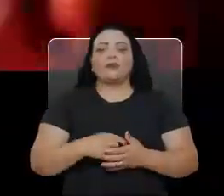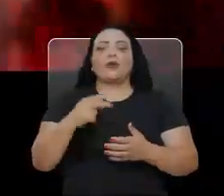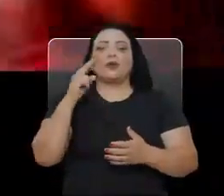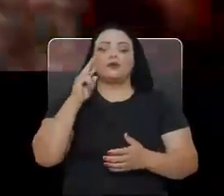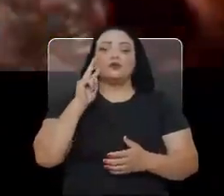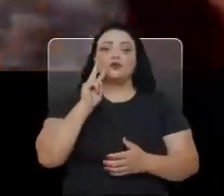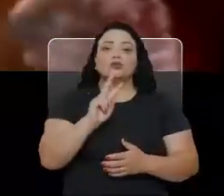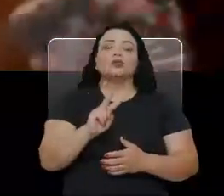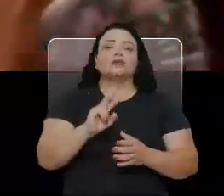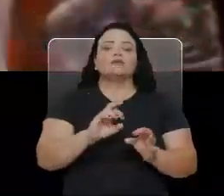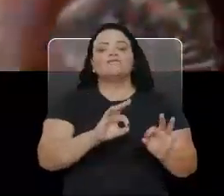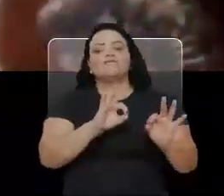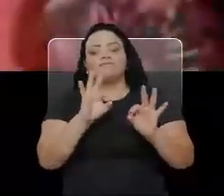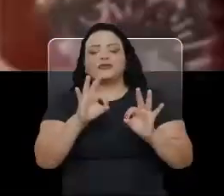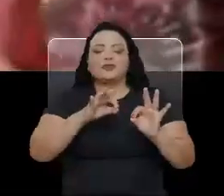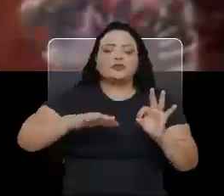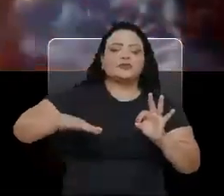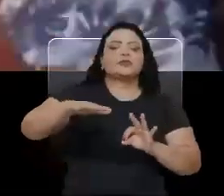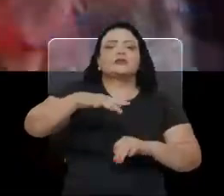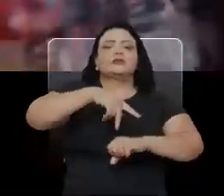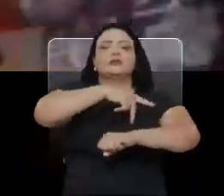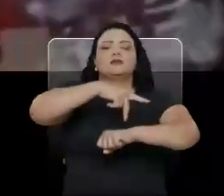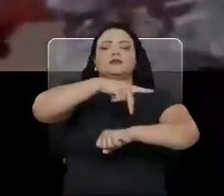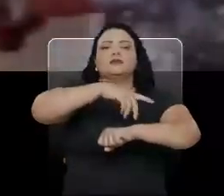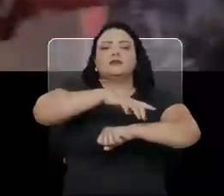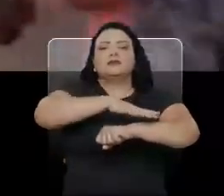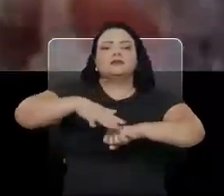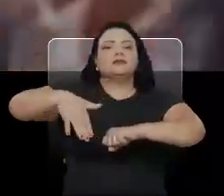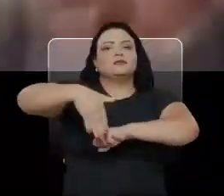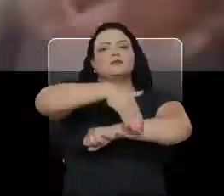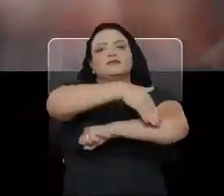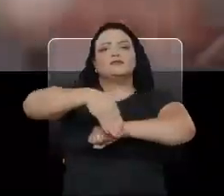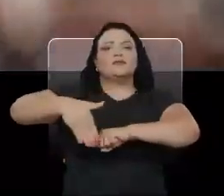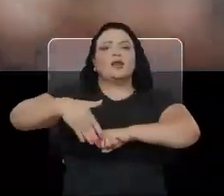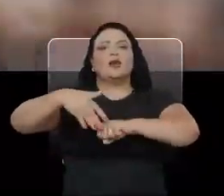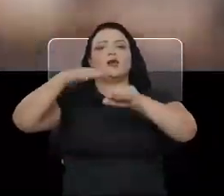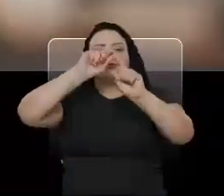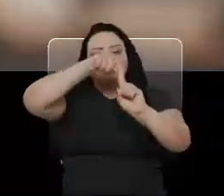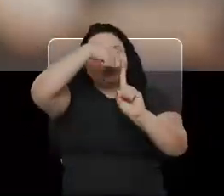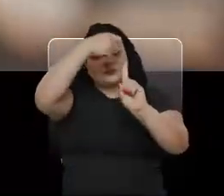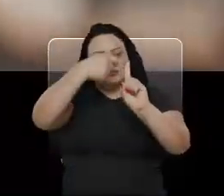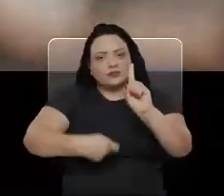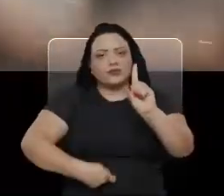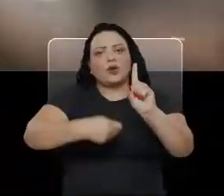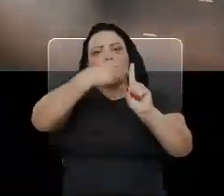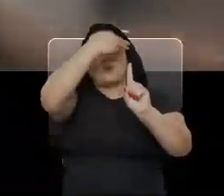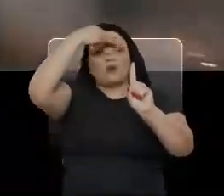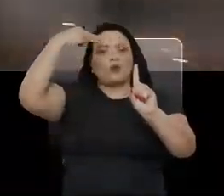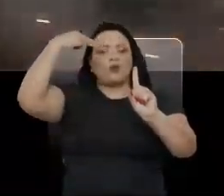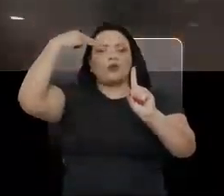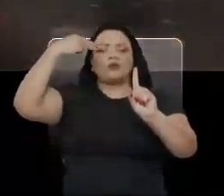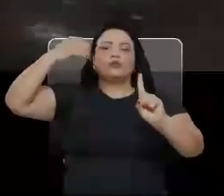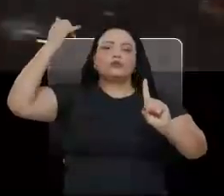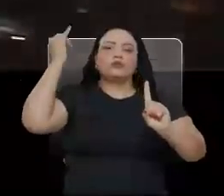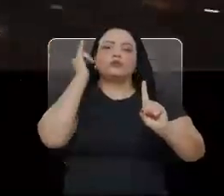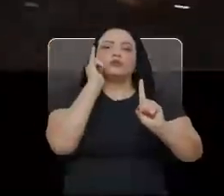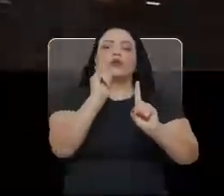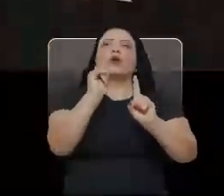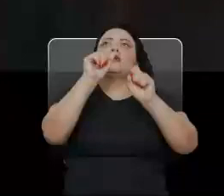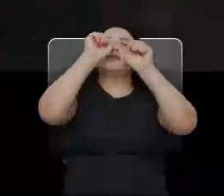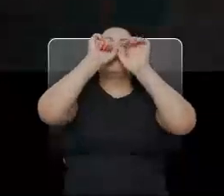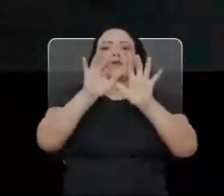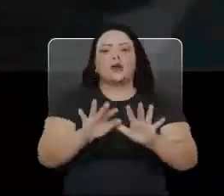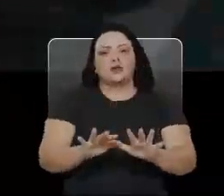Aplausos cobriram vias, praças e avenidas em homenagem ao homem que um dia profetizou que uma